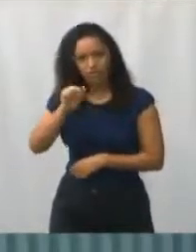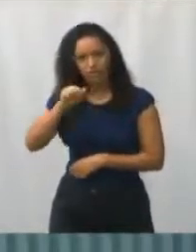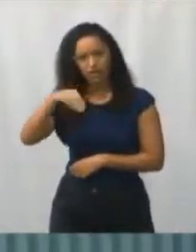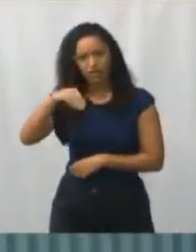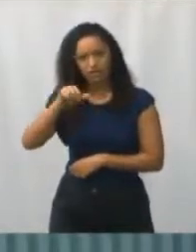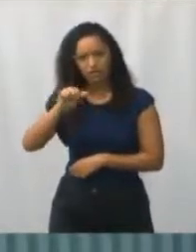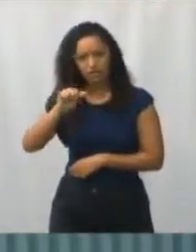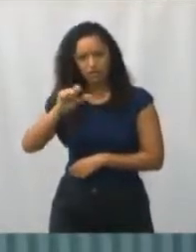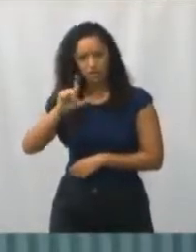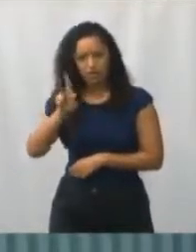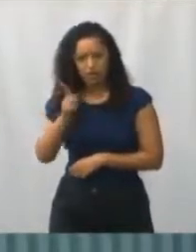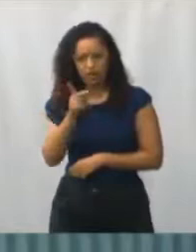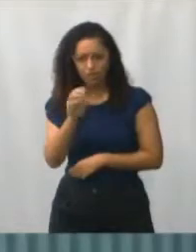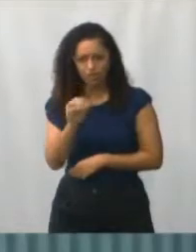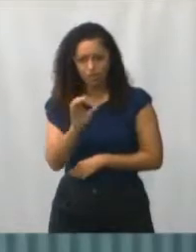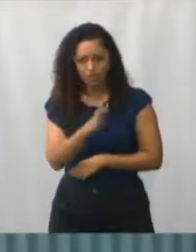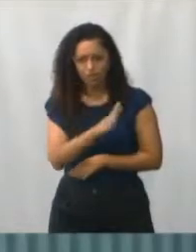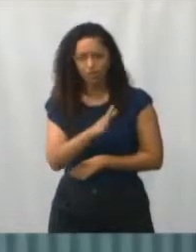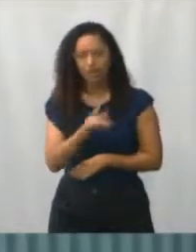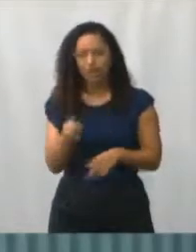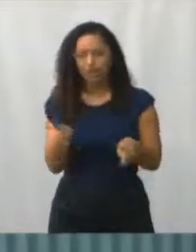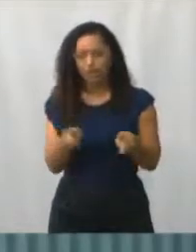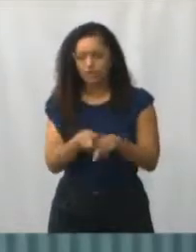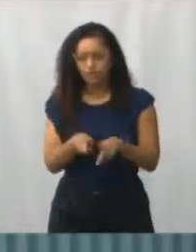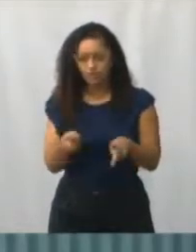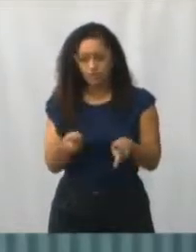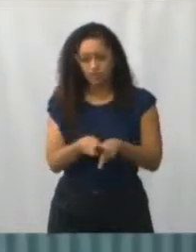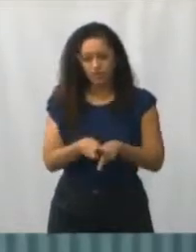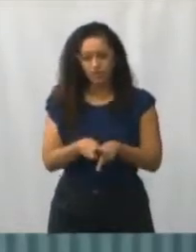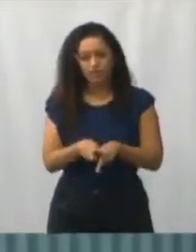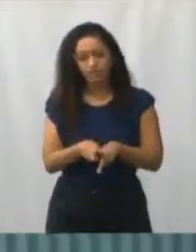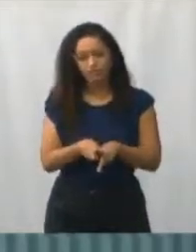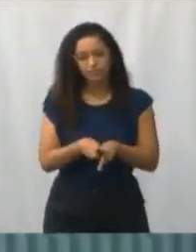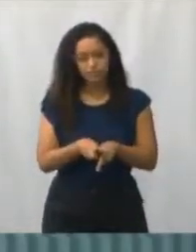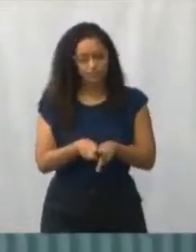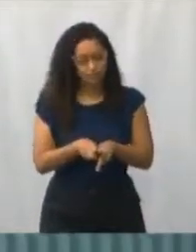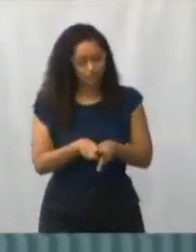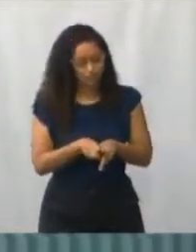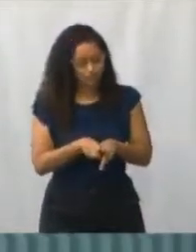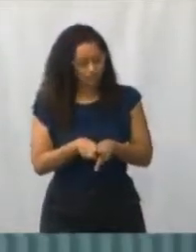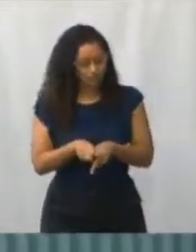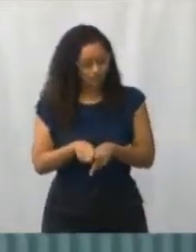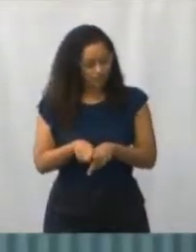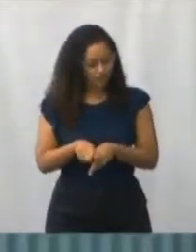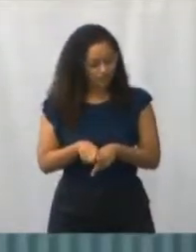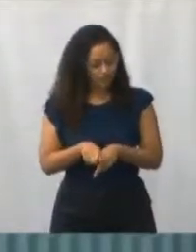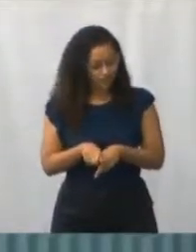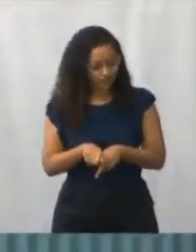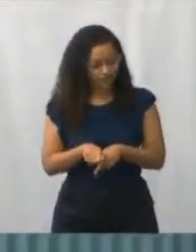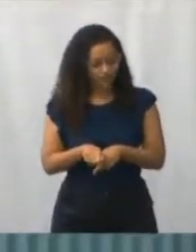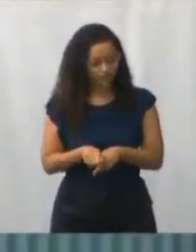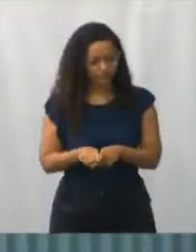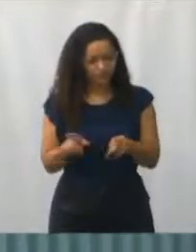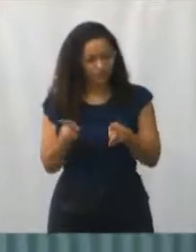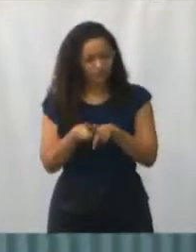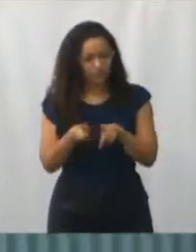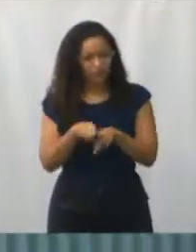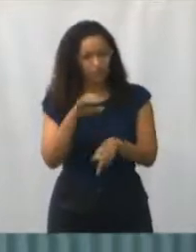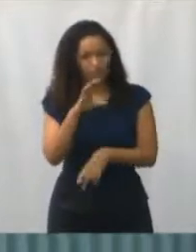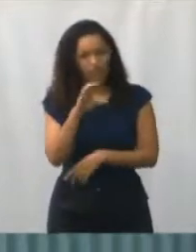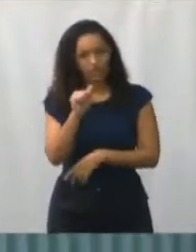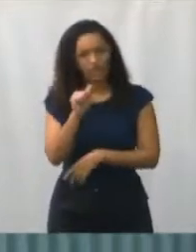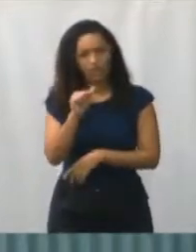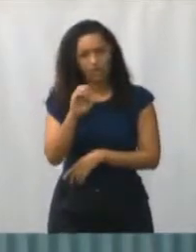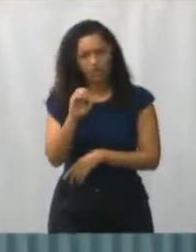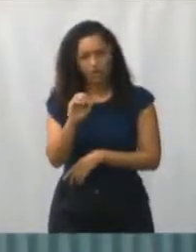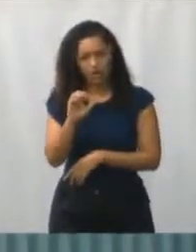o Coronel Caos, que é o comandante da Polícia Militar, Tenente Coronel Tavares, comandante